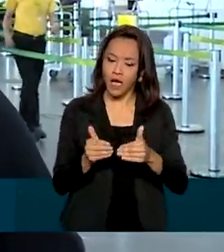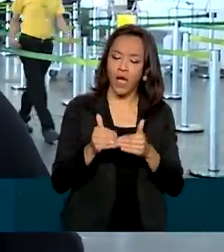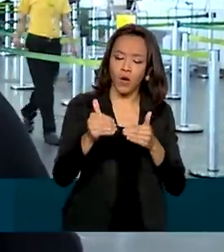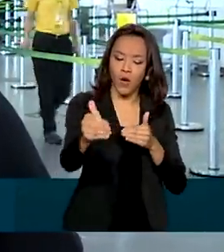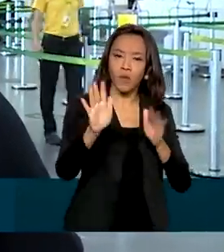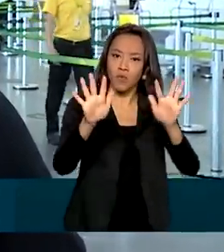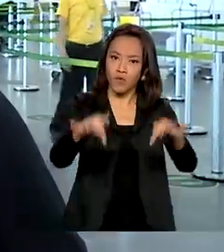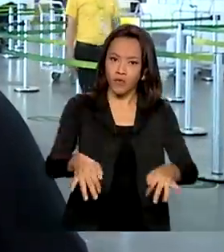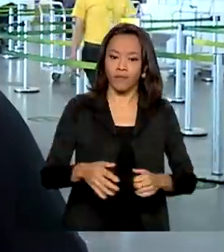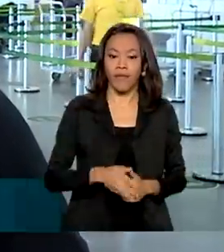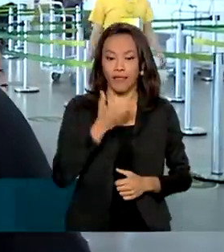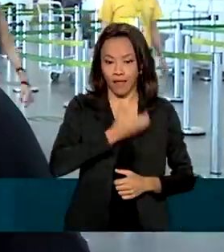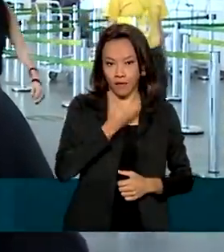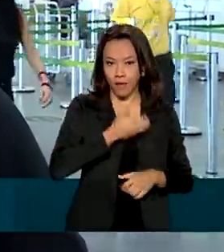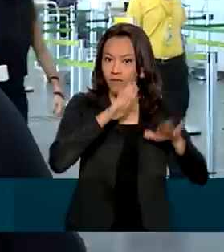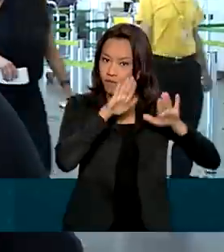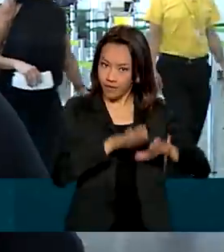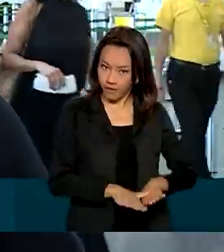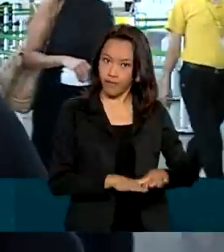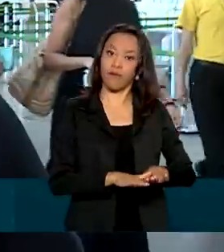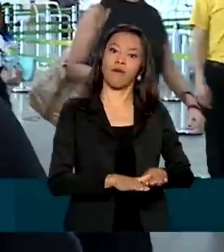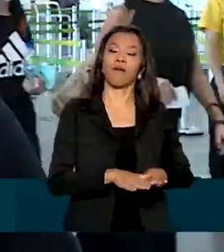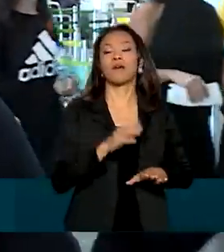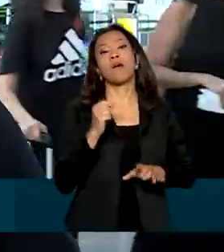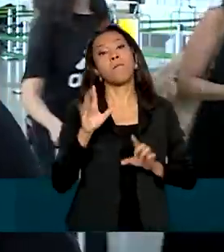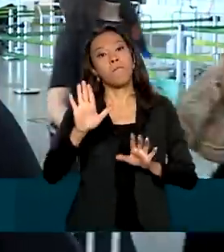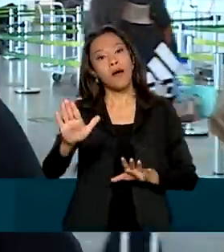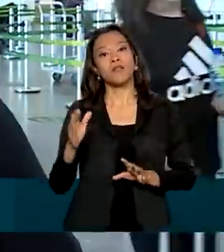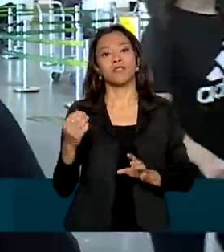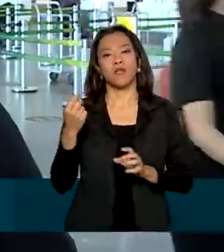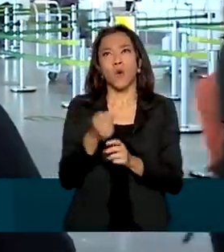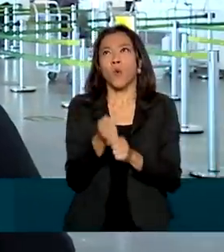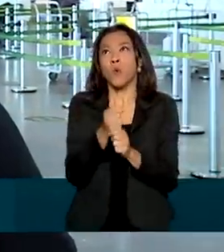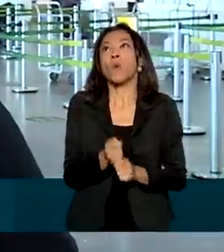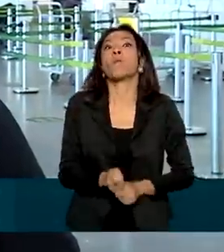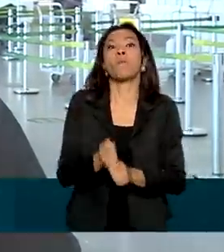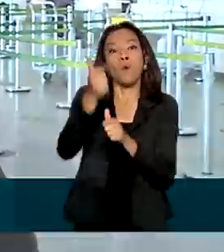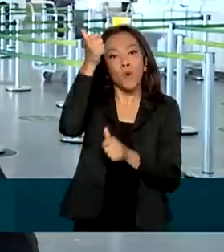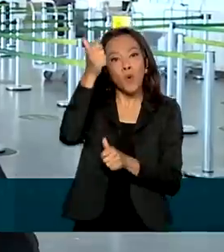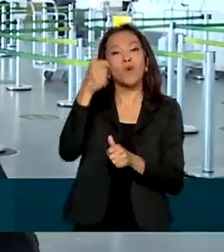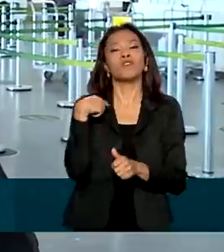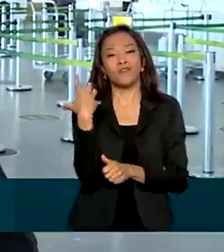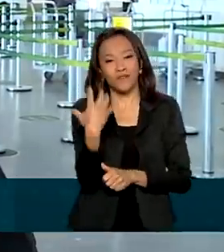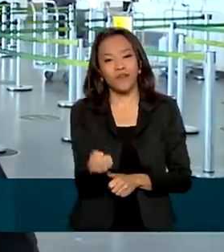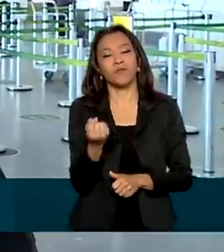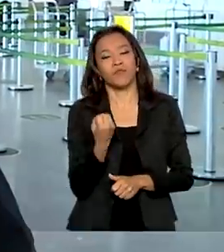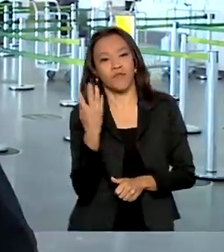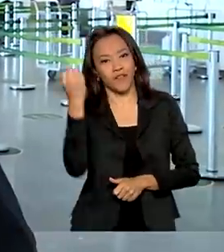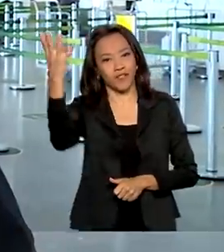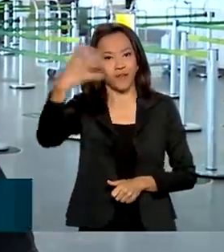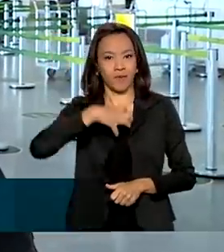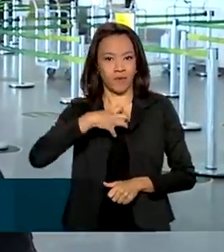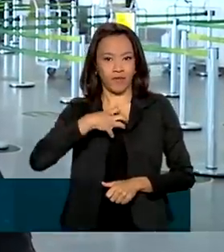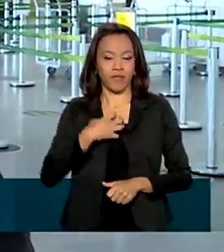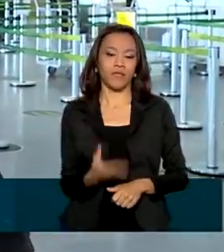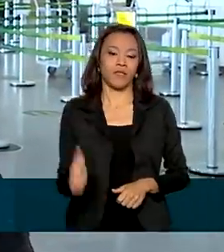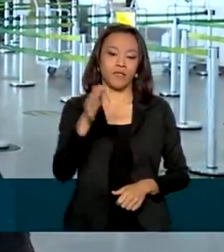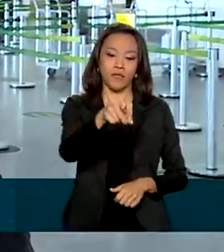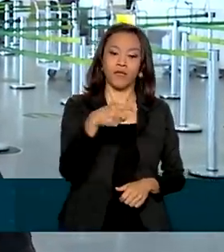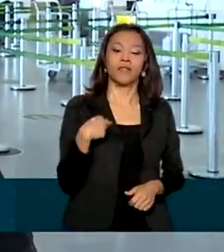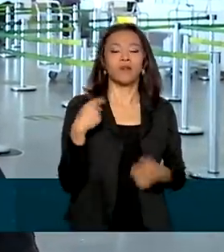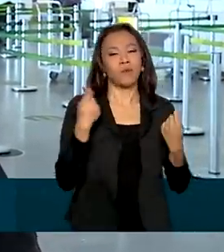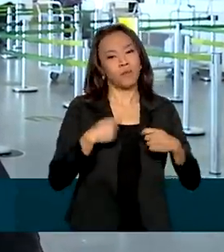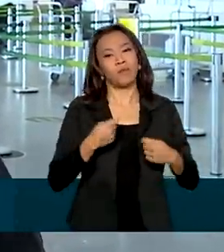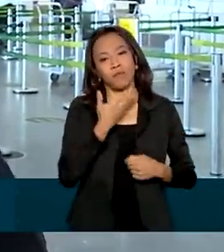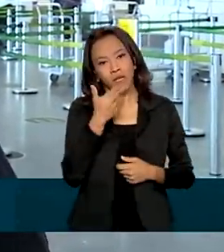Natal a gente vai ficar aqui, mas em avião a gente vai viajar com todos os cuidados, né, para a Bahia. A gente, naturalmente, por rotina de trabalho, final de ano,